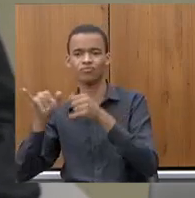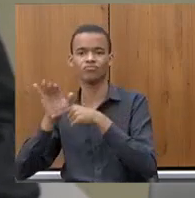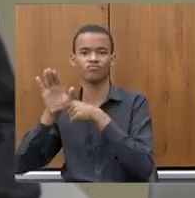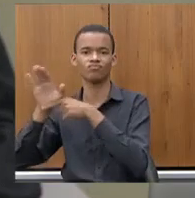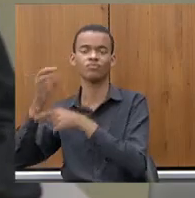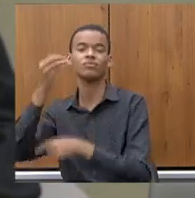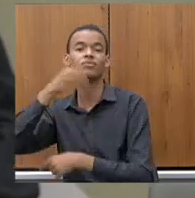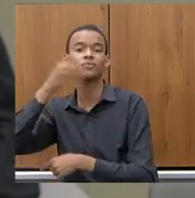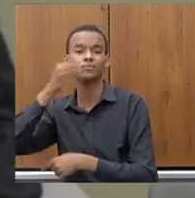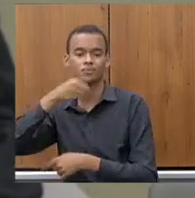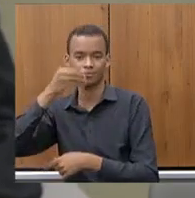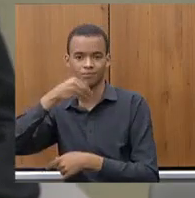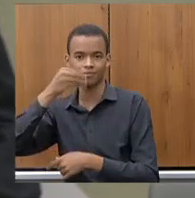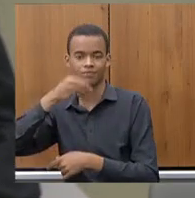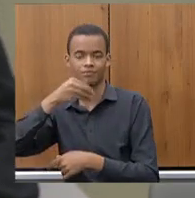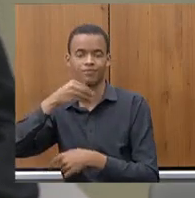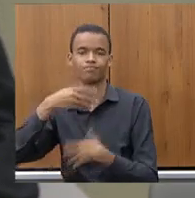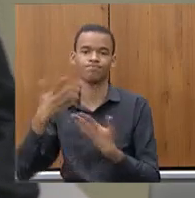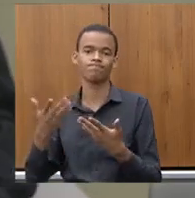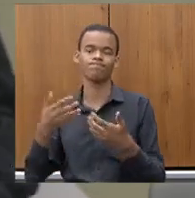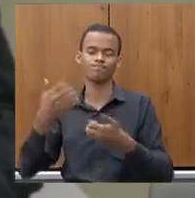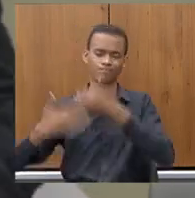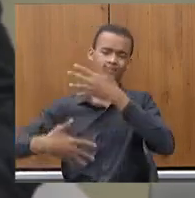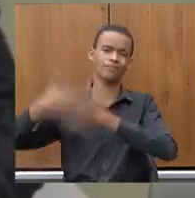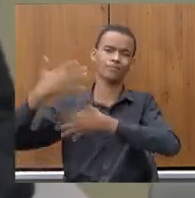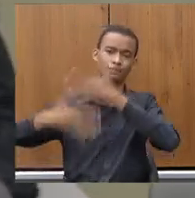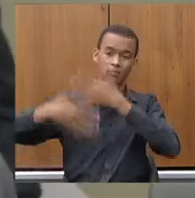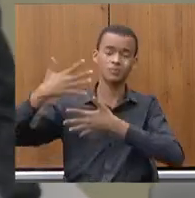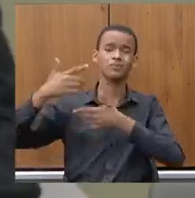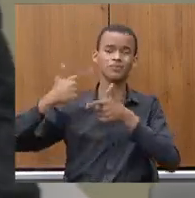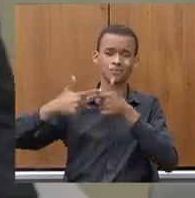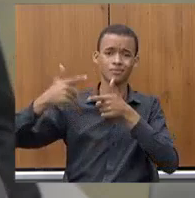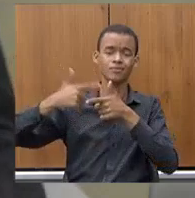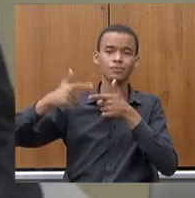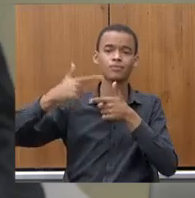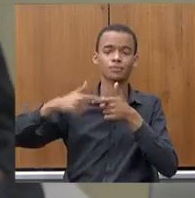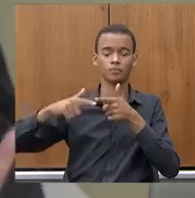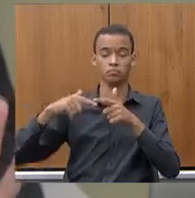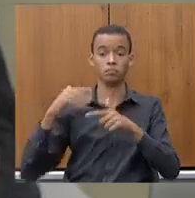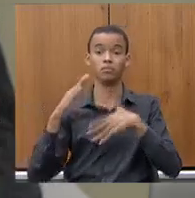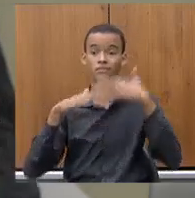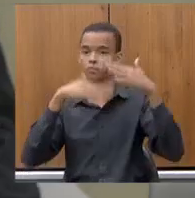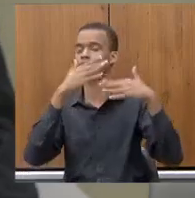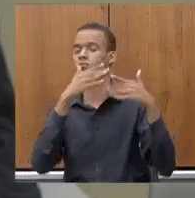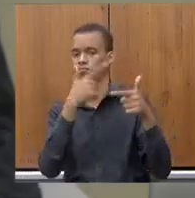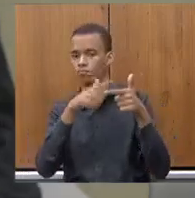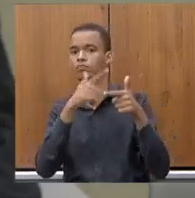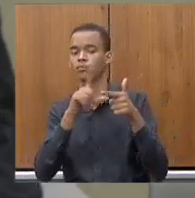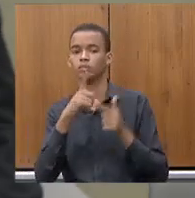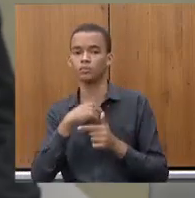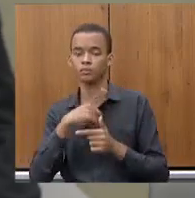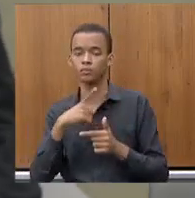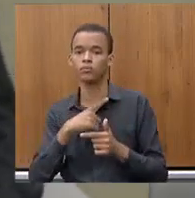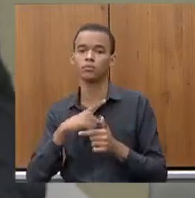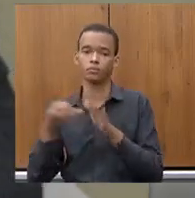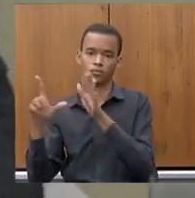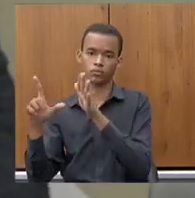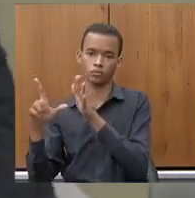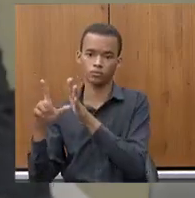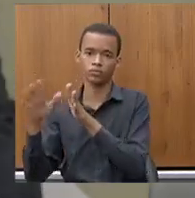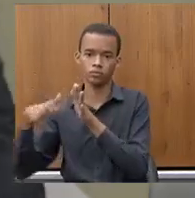situações que atrapalham não só o desenvolvimento nu e cru ali que a gente fala das empresas